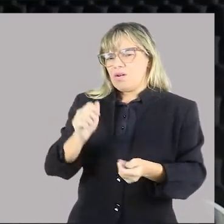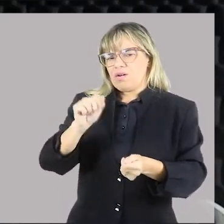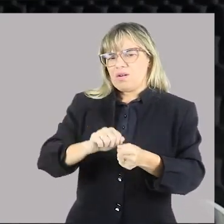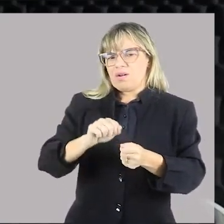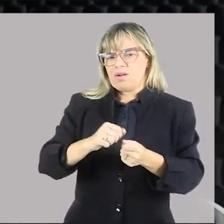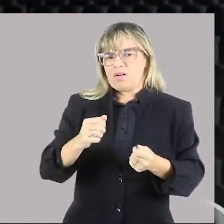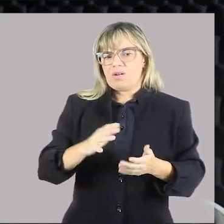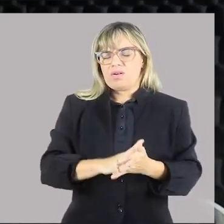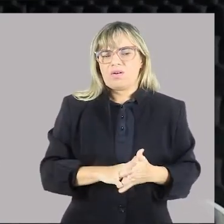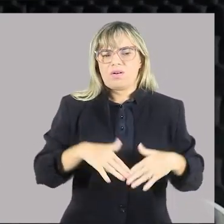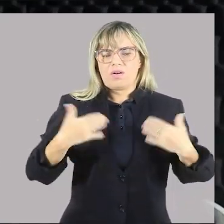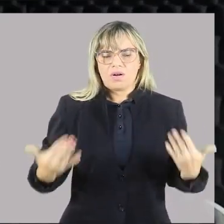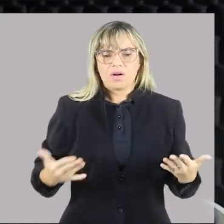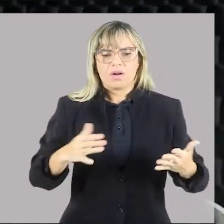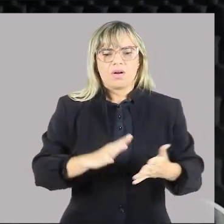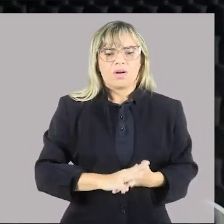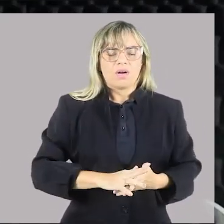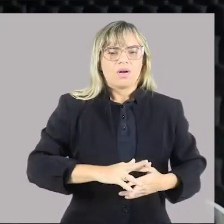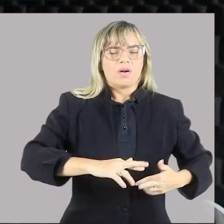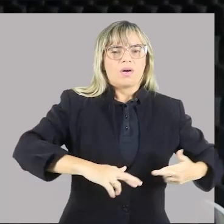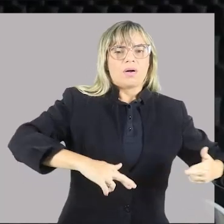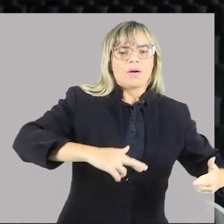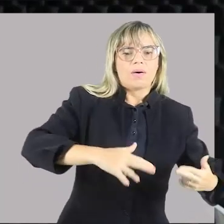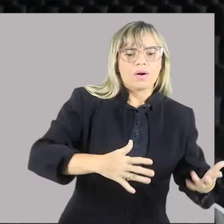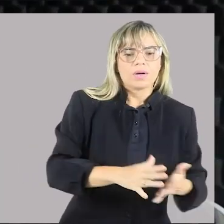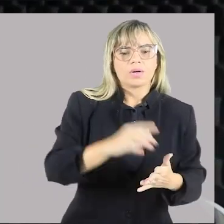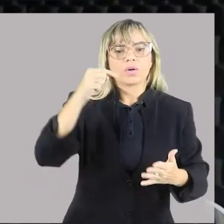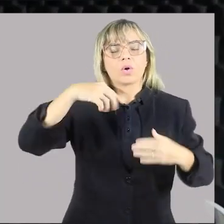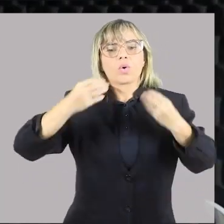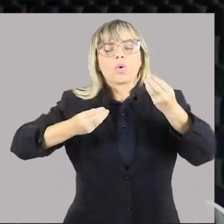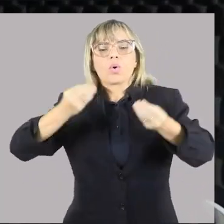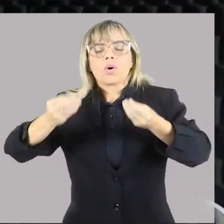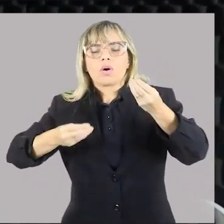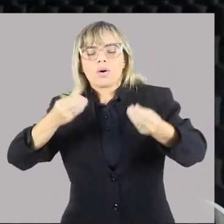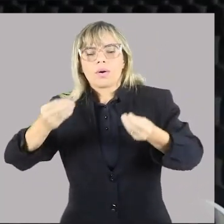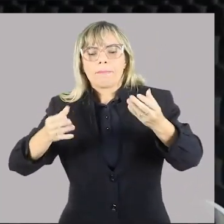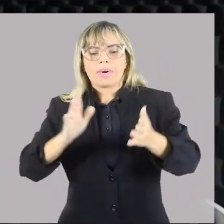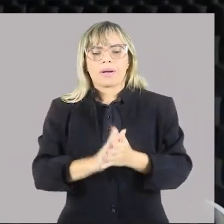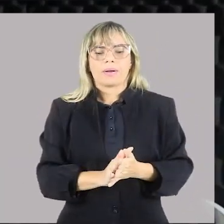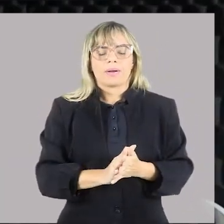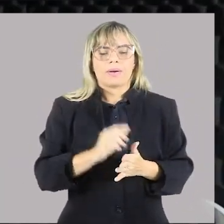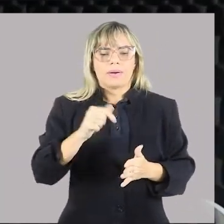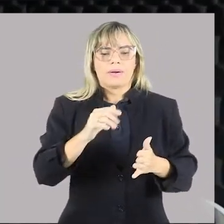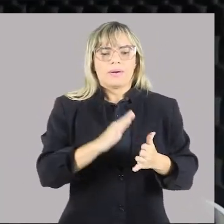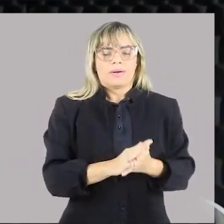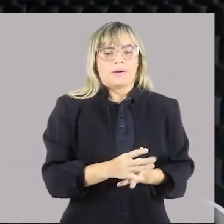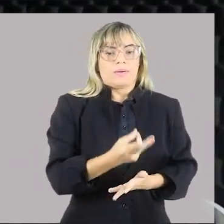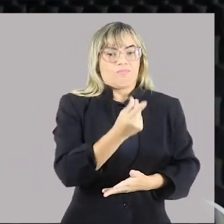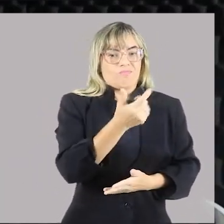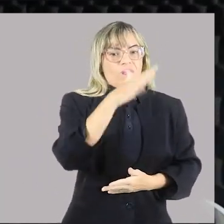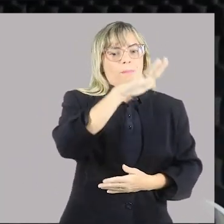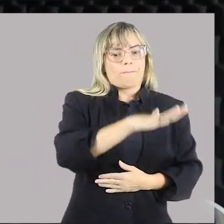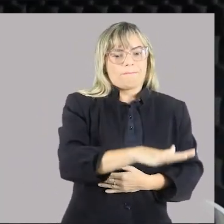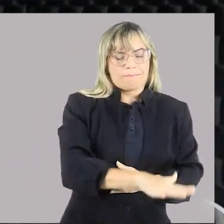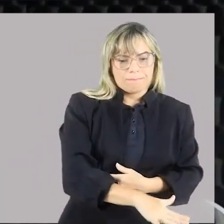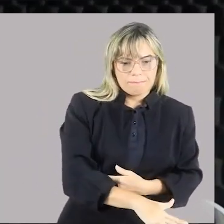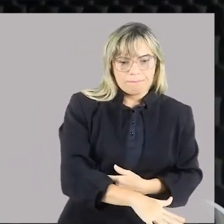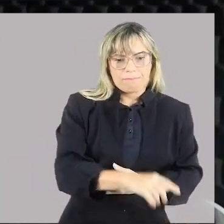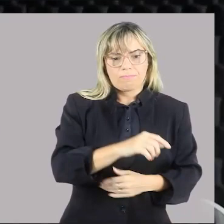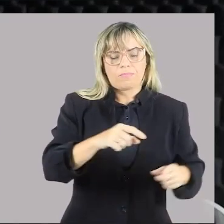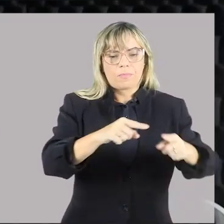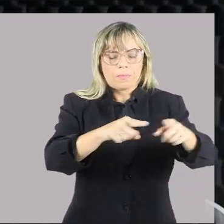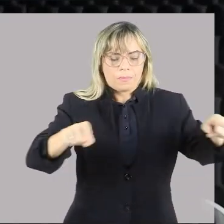muito cara. Entendo. Mas a gente tem que criar formas para que ela se torne mais barata. Então, os aterros